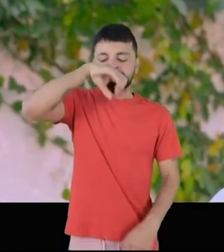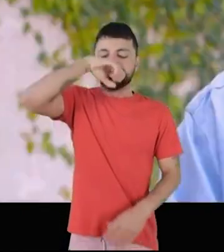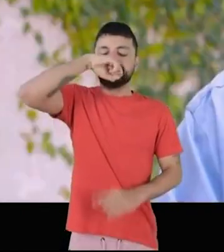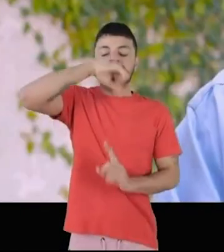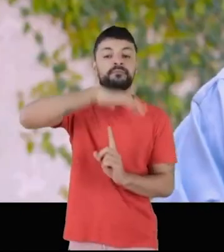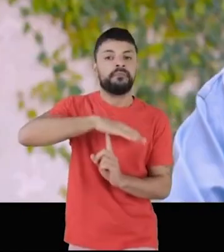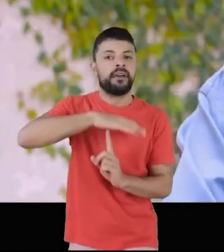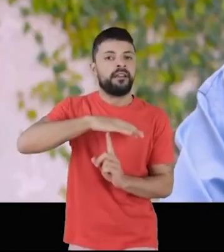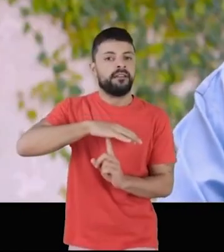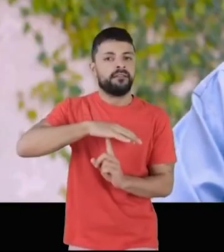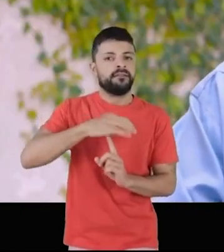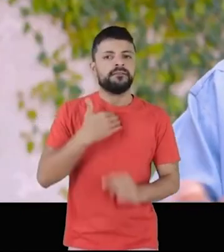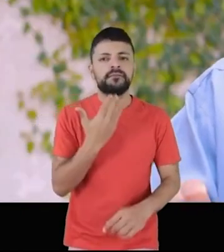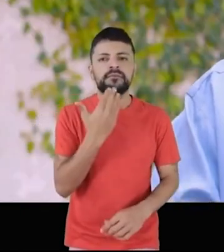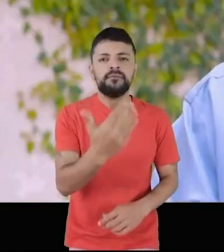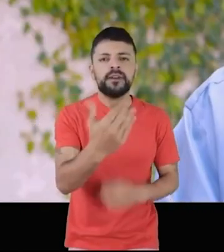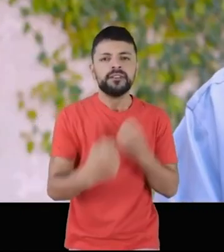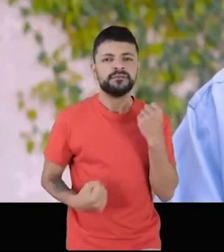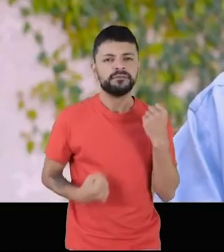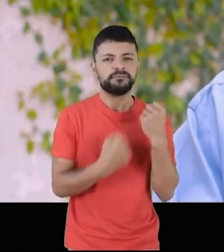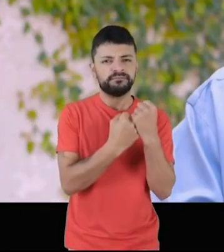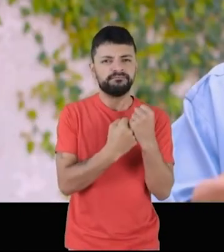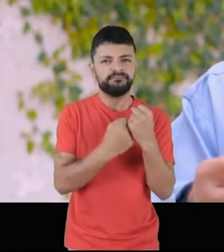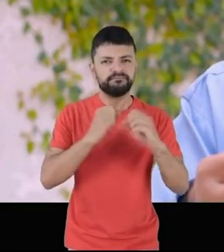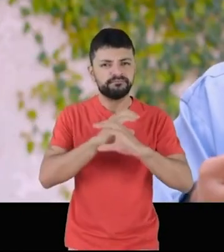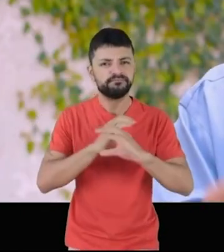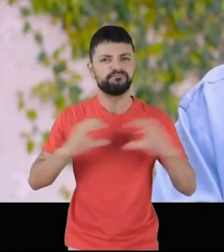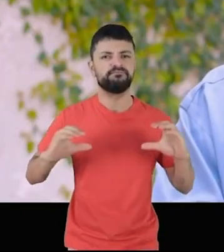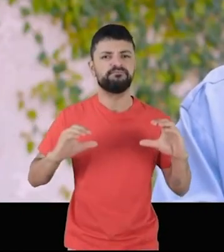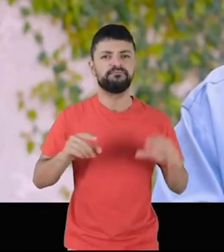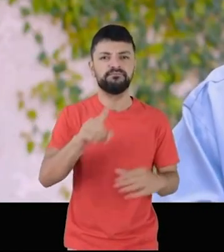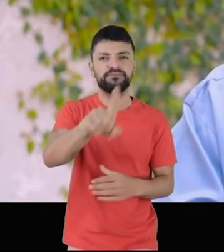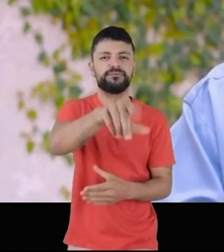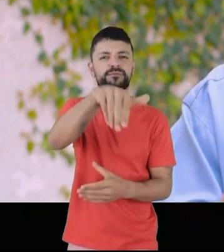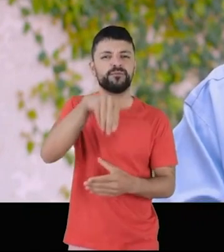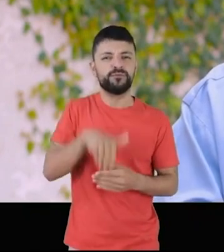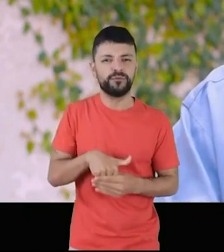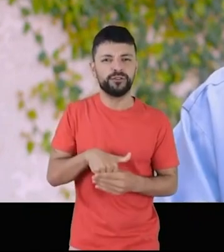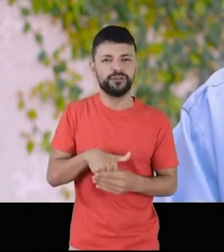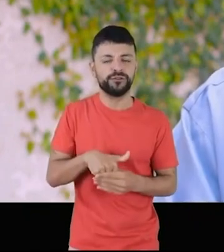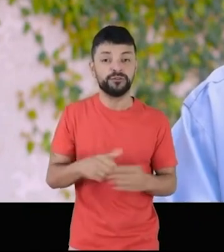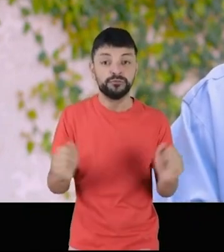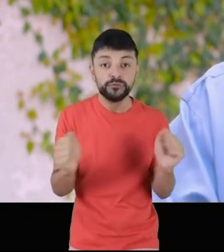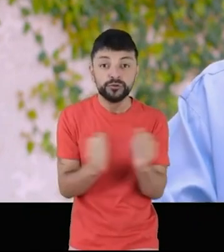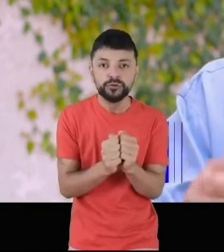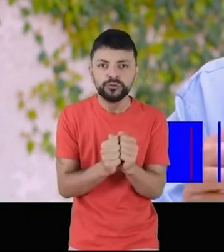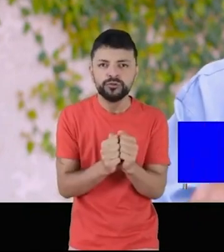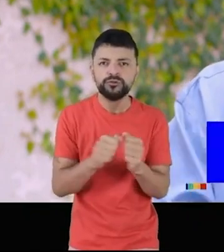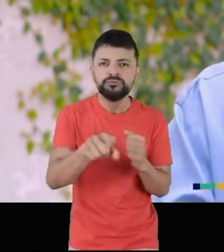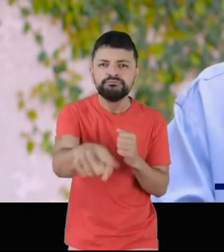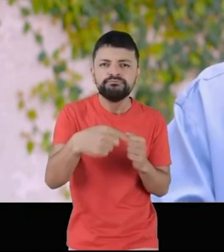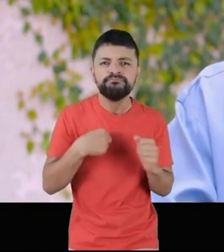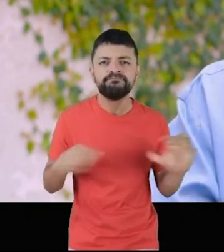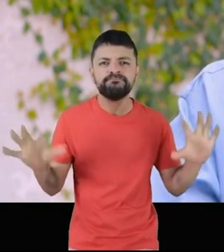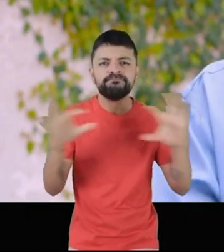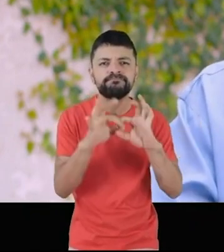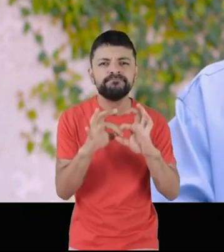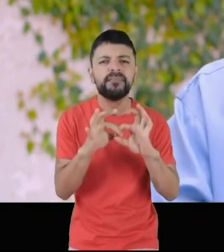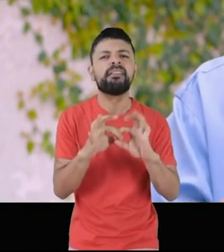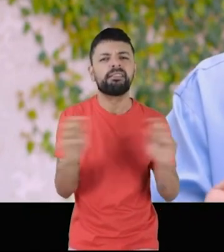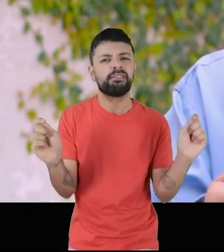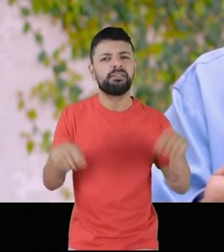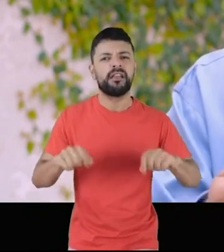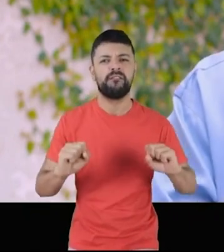pelo Paraná. Peço o seu apoio, a sua confiança e o seu voto. Juntos